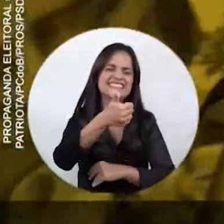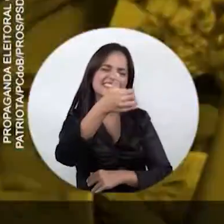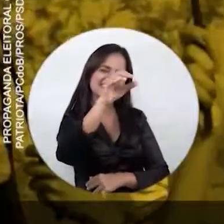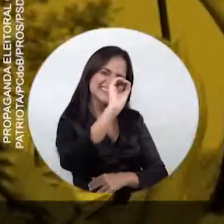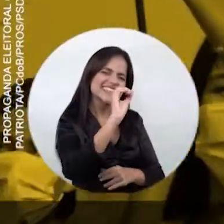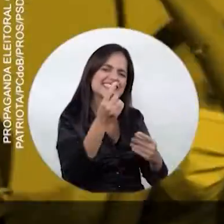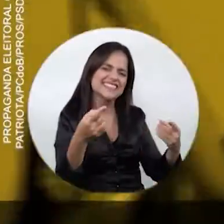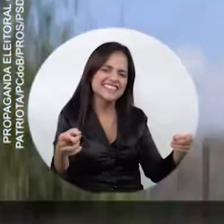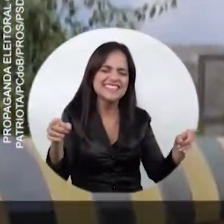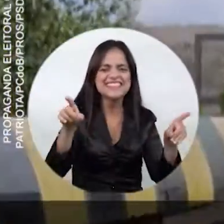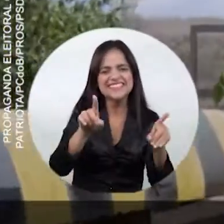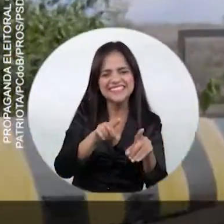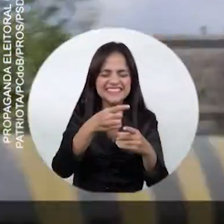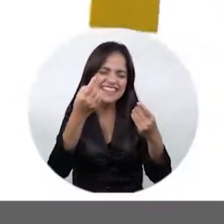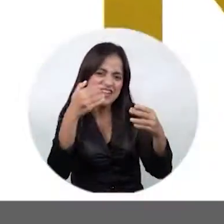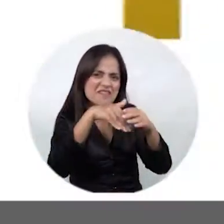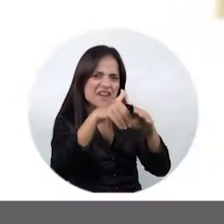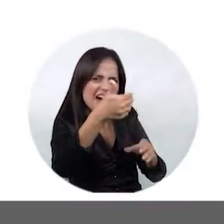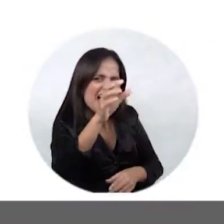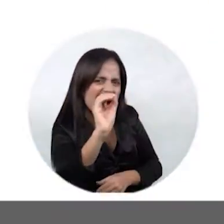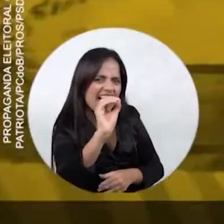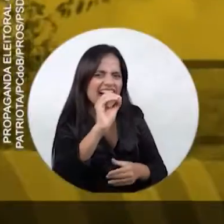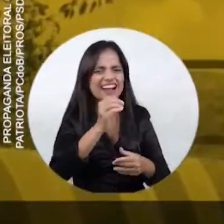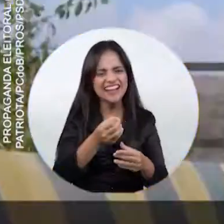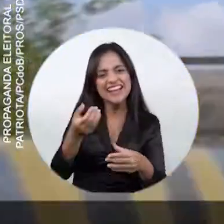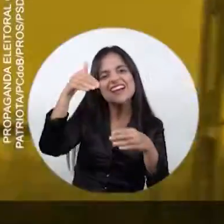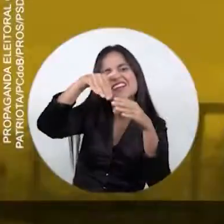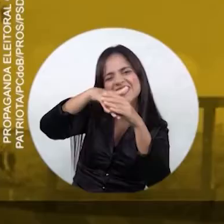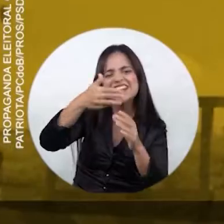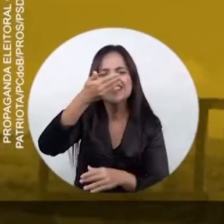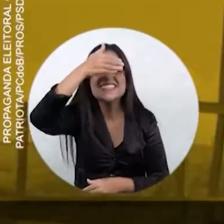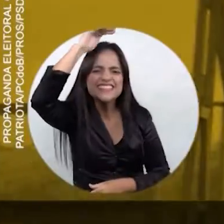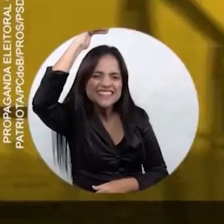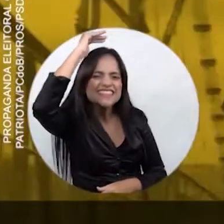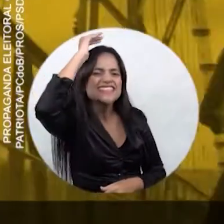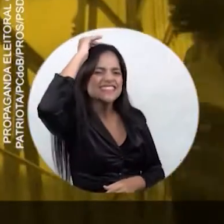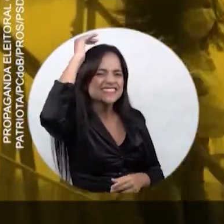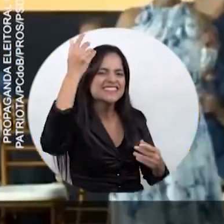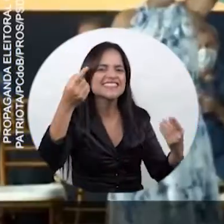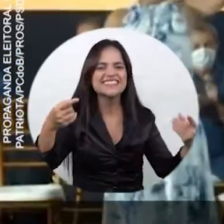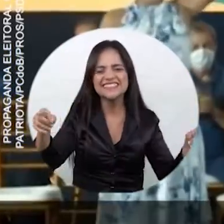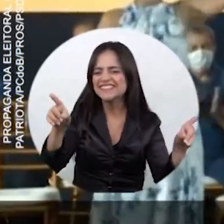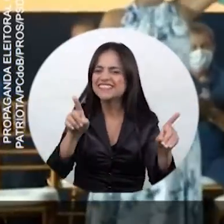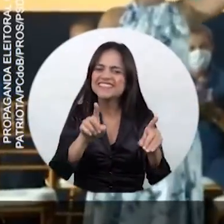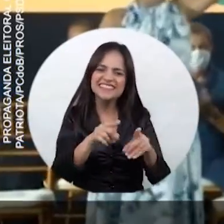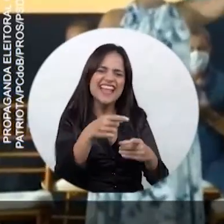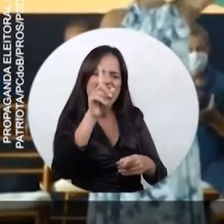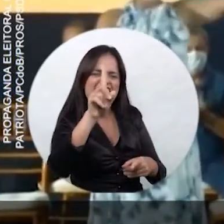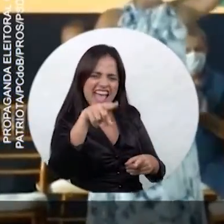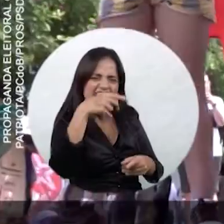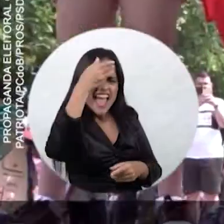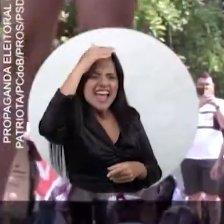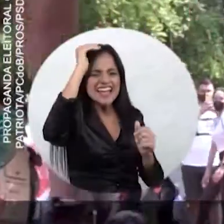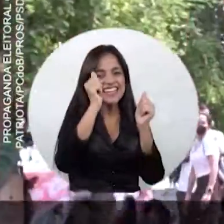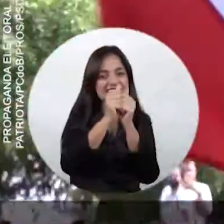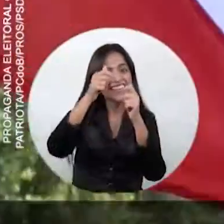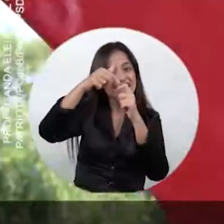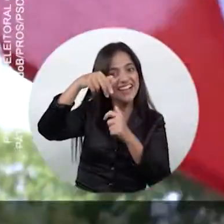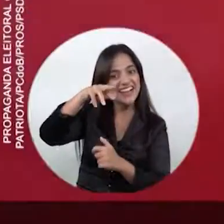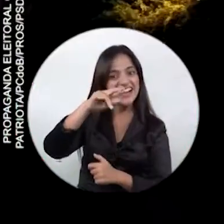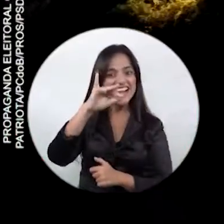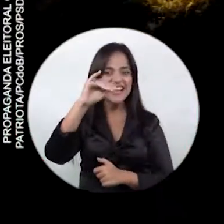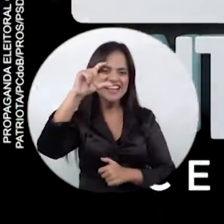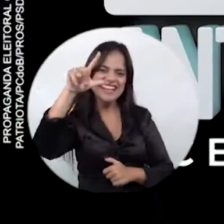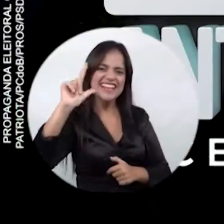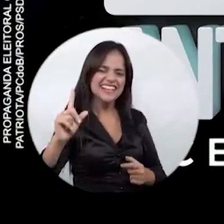Zé. Voto no 10! Voto no Zé! É Zé! E doutora Maricel!